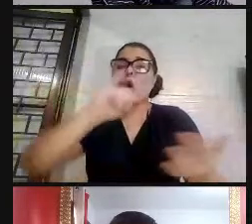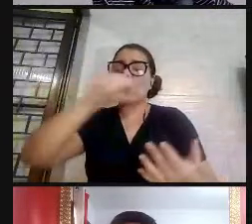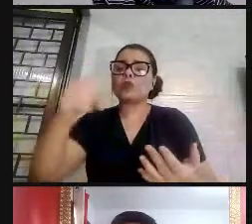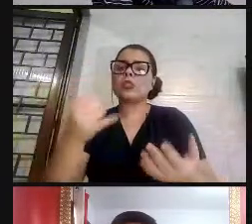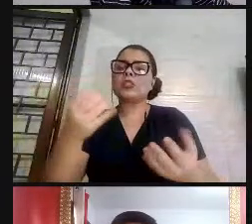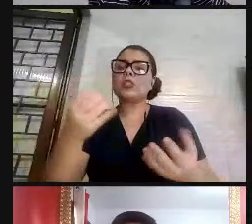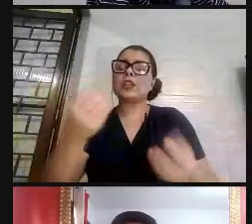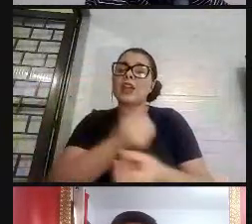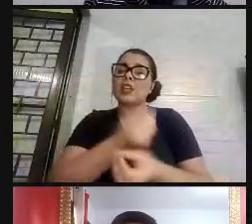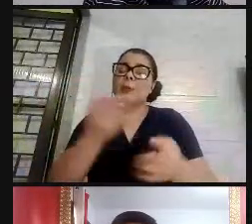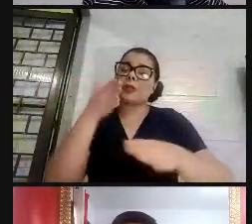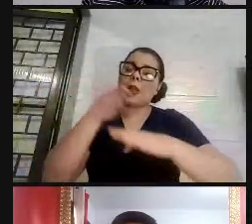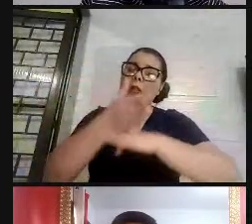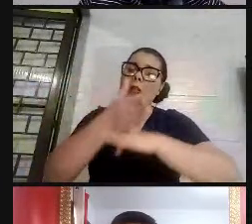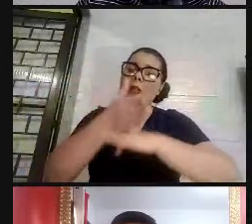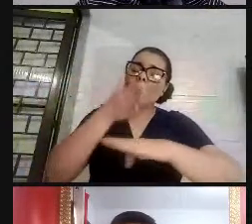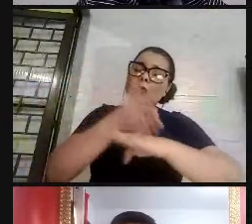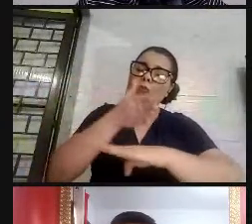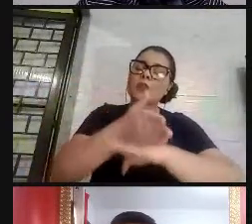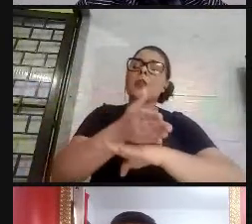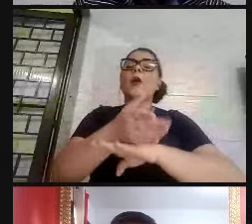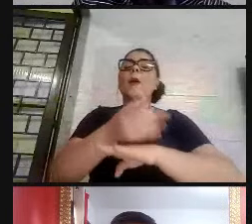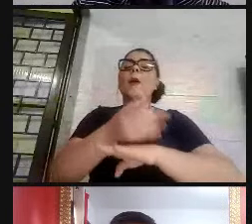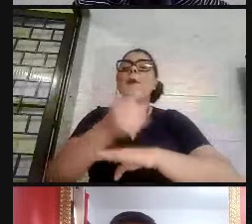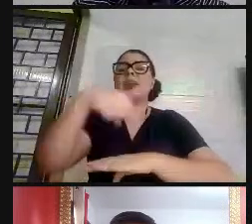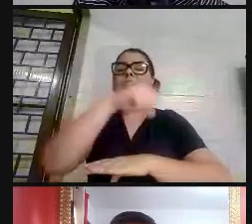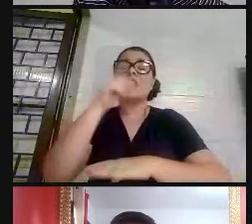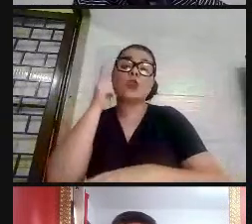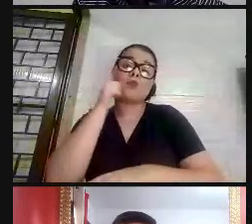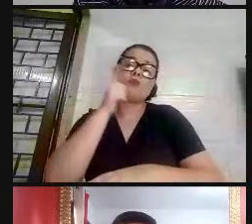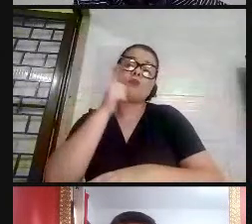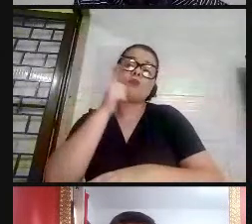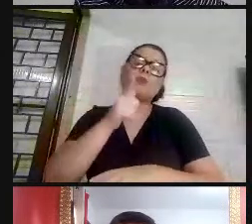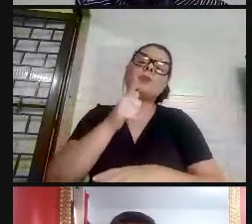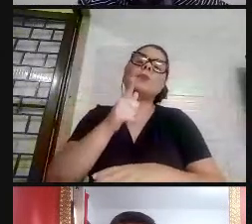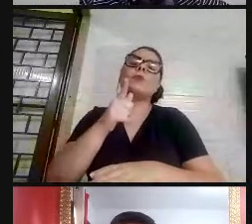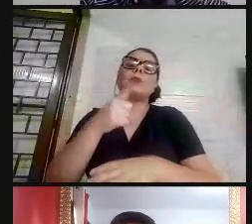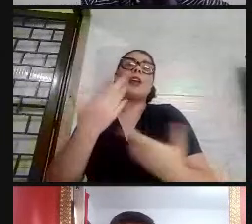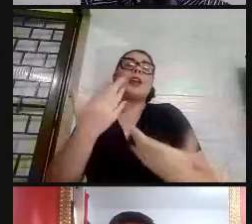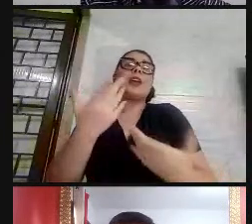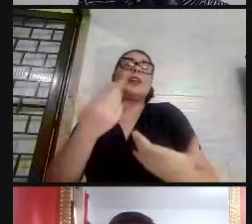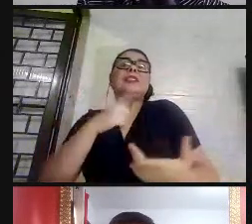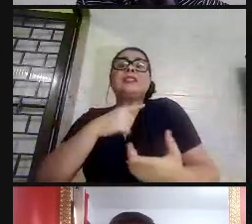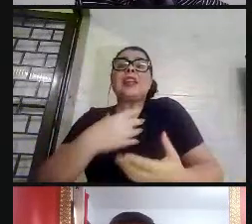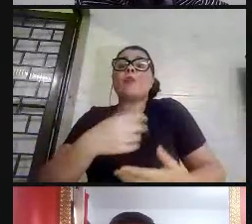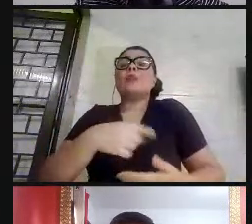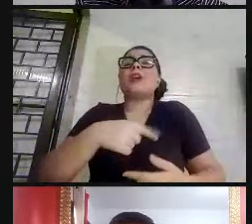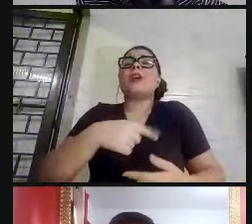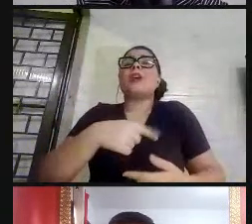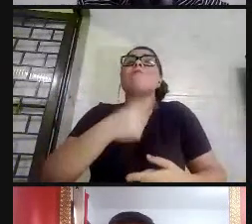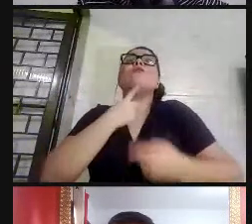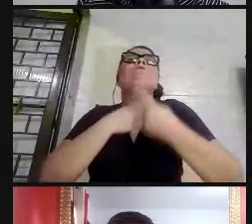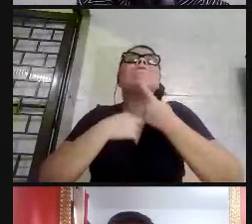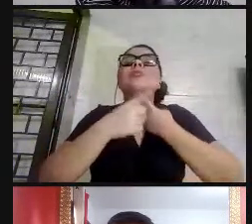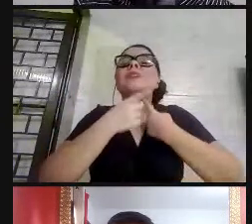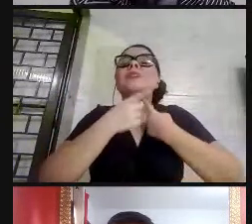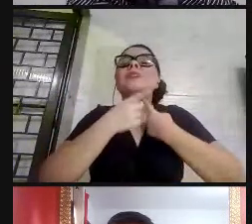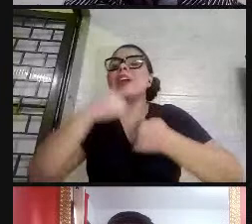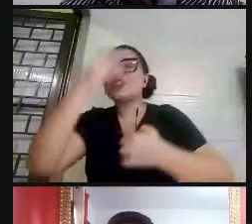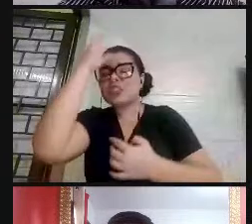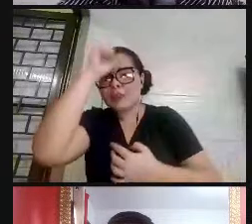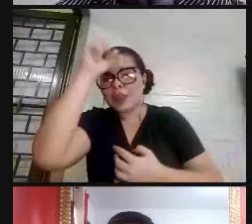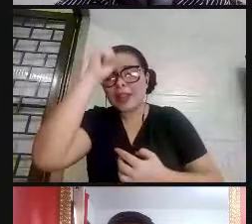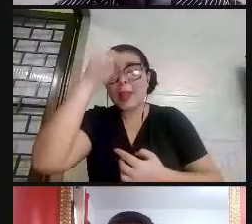esses meninos, essas meninas cheios de vontade, mas não têm oportunidades de crescerem,